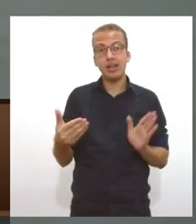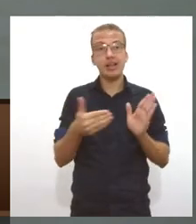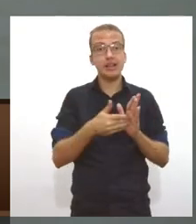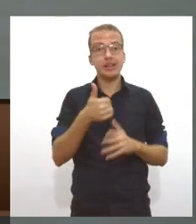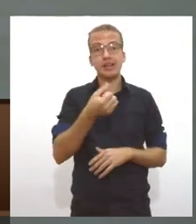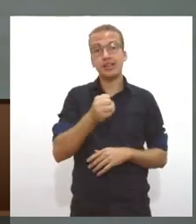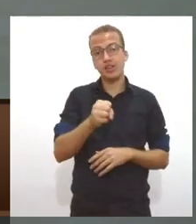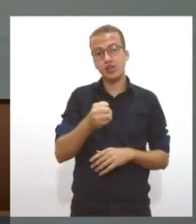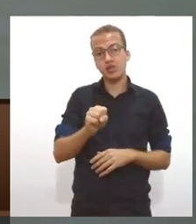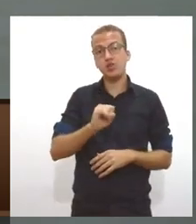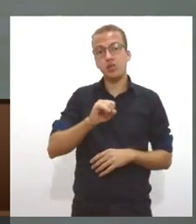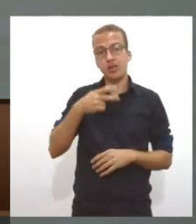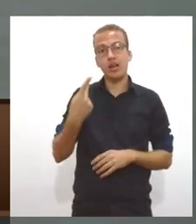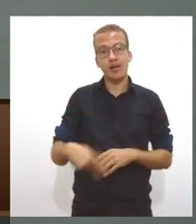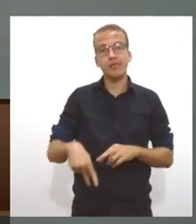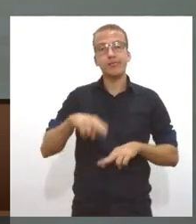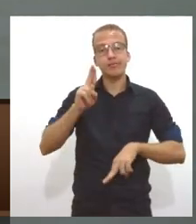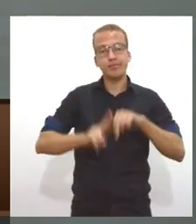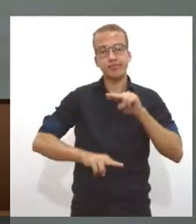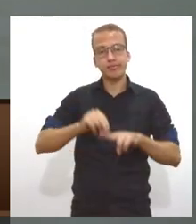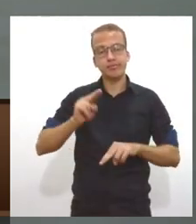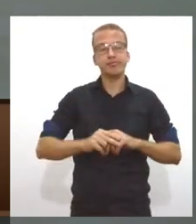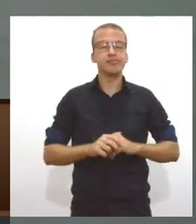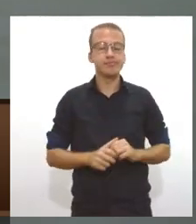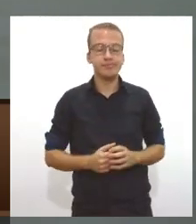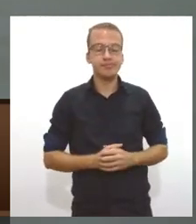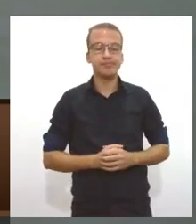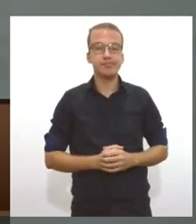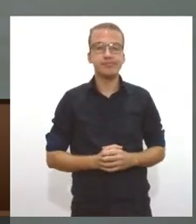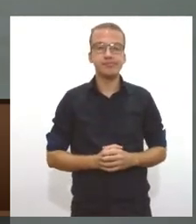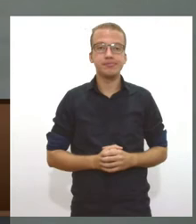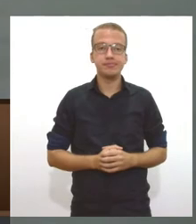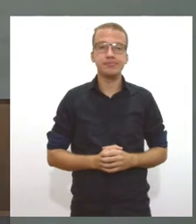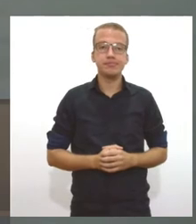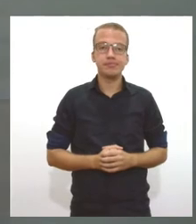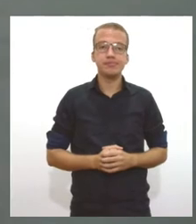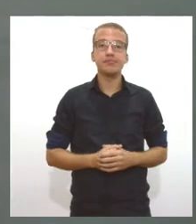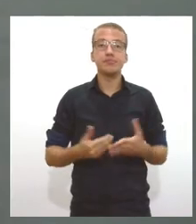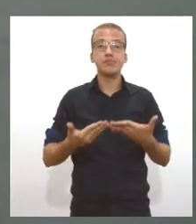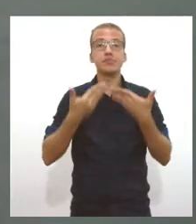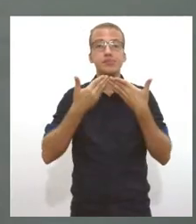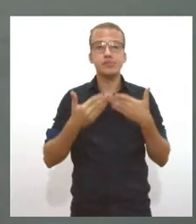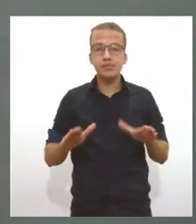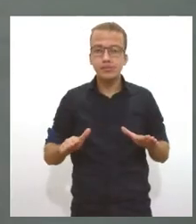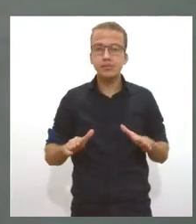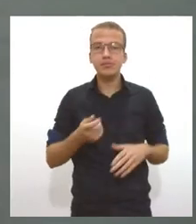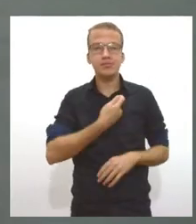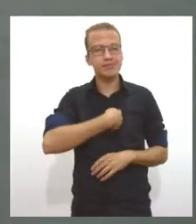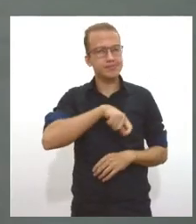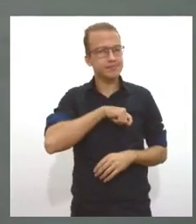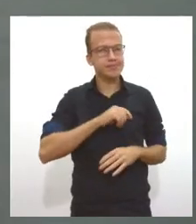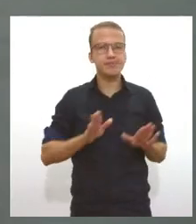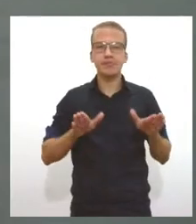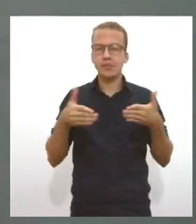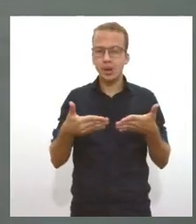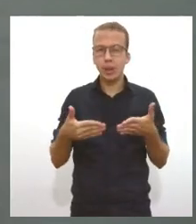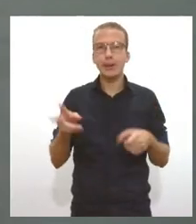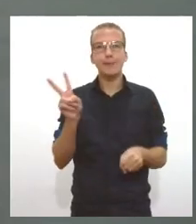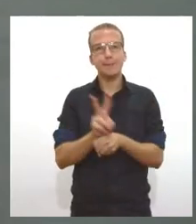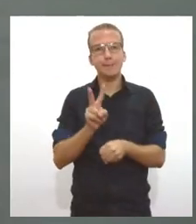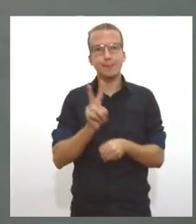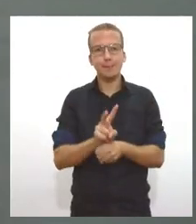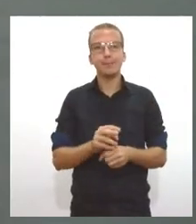isenção de justificativa de ausência. E olha, a inauguração da Delegacia Especializada de Proteção aos Animais foi